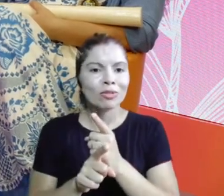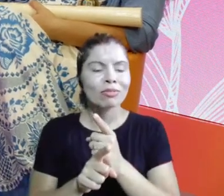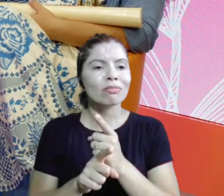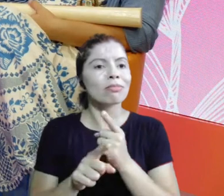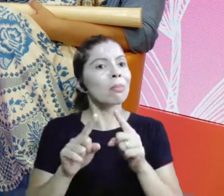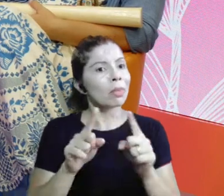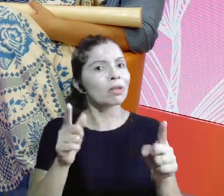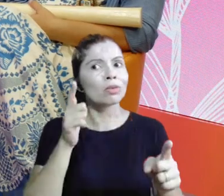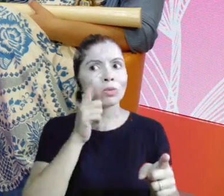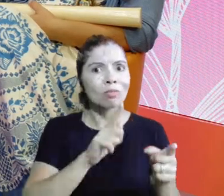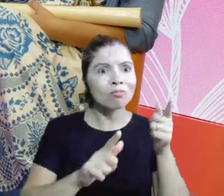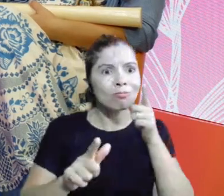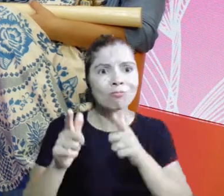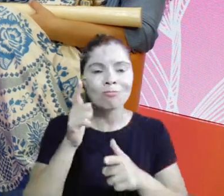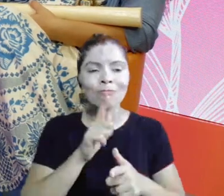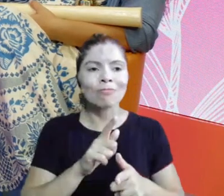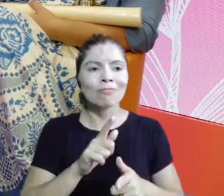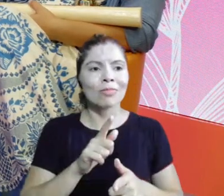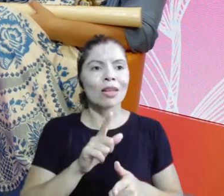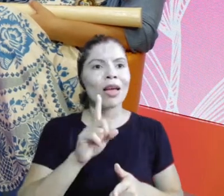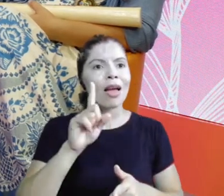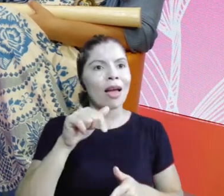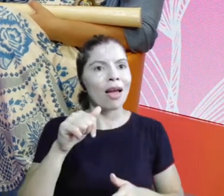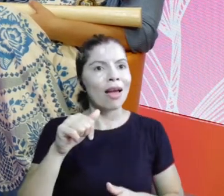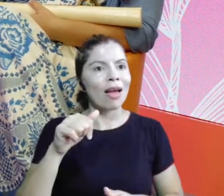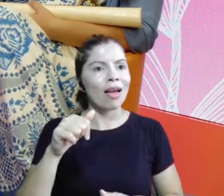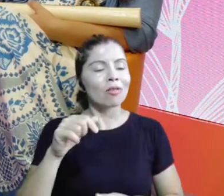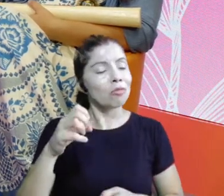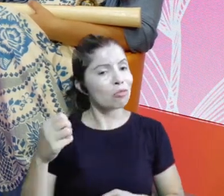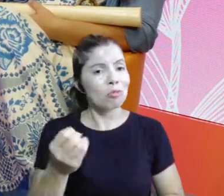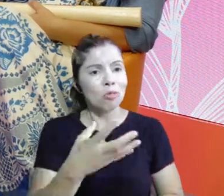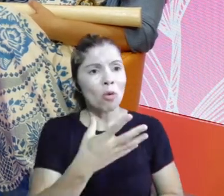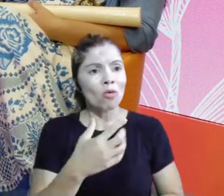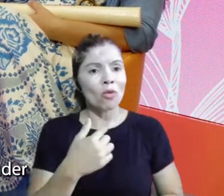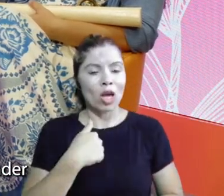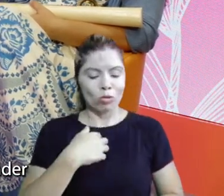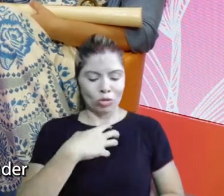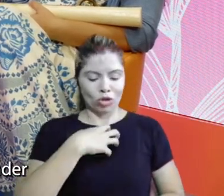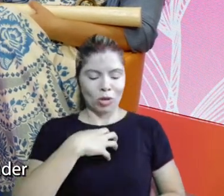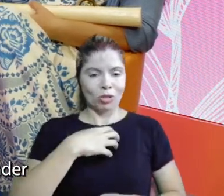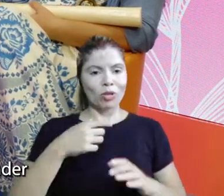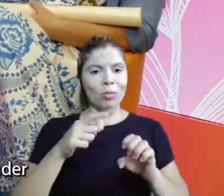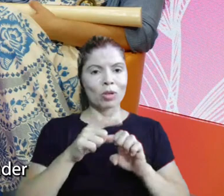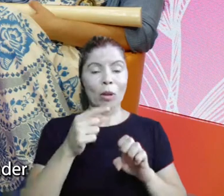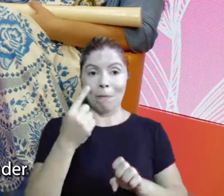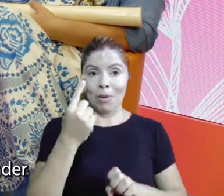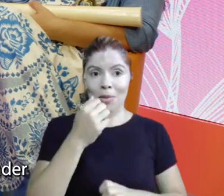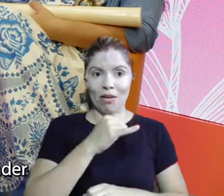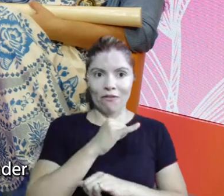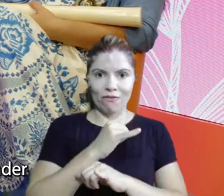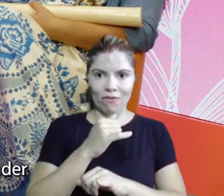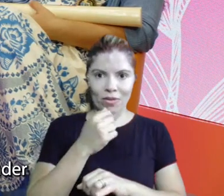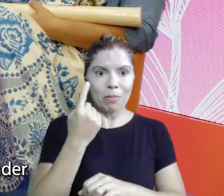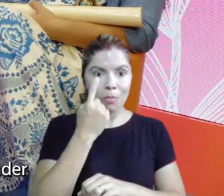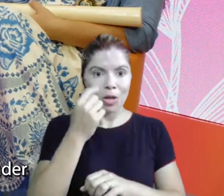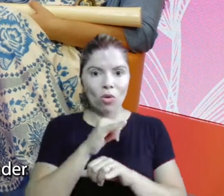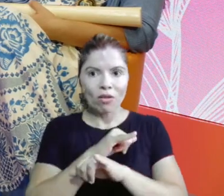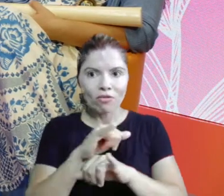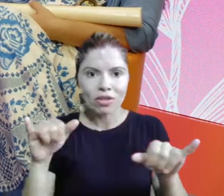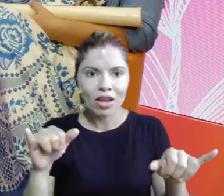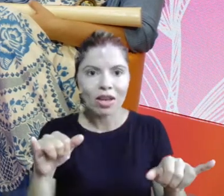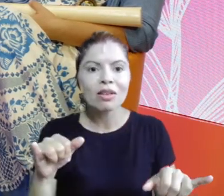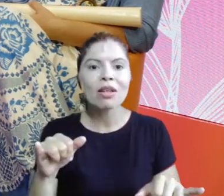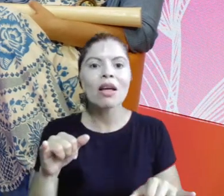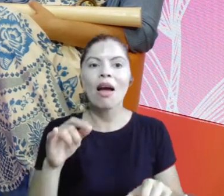novo, algo novo e é o eu empreendedor, né? Você fala, a primeira vez que eu falei para as pessoas eu vou vender